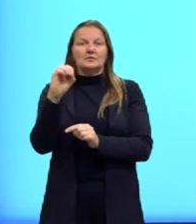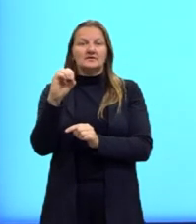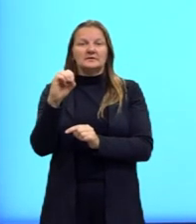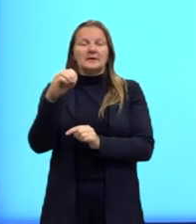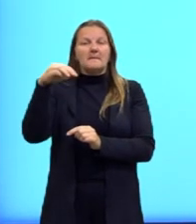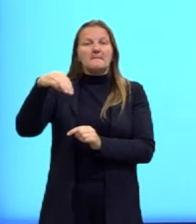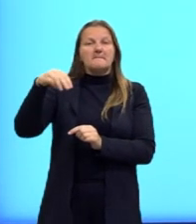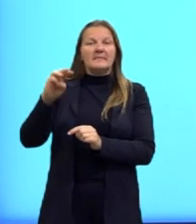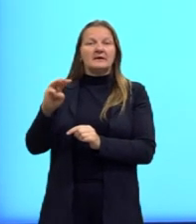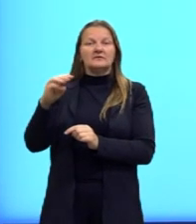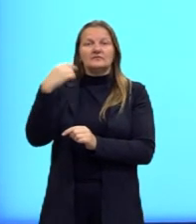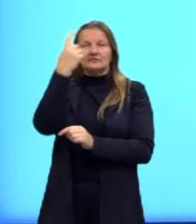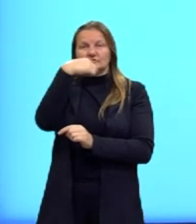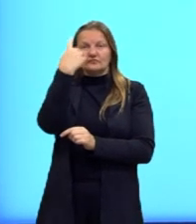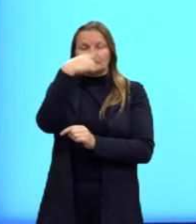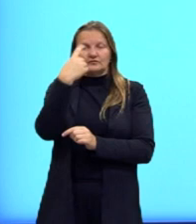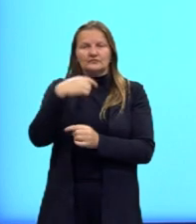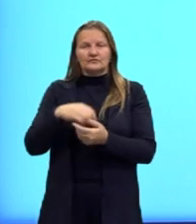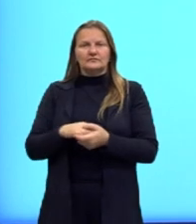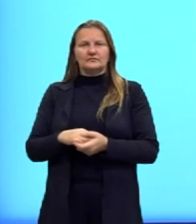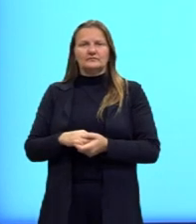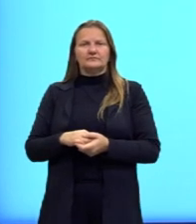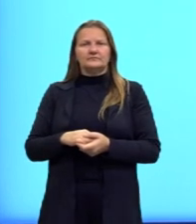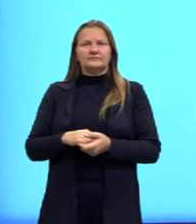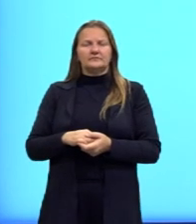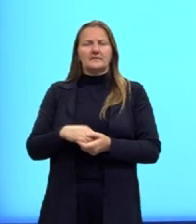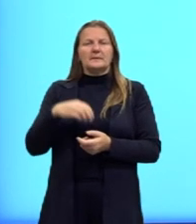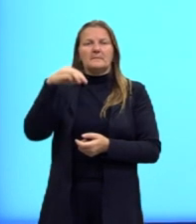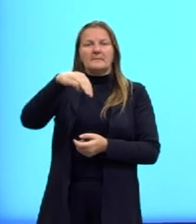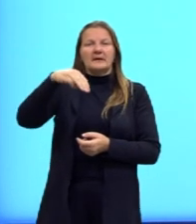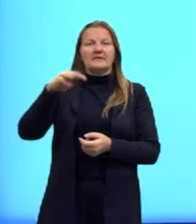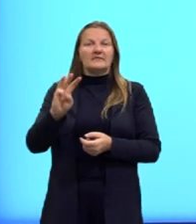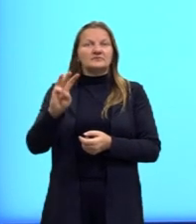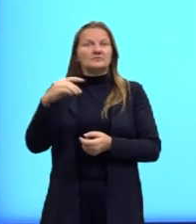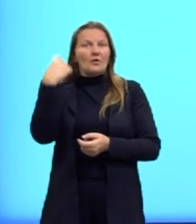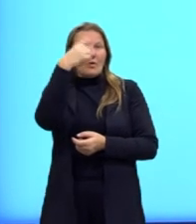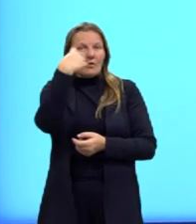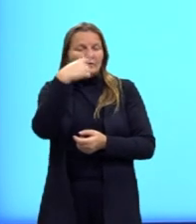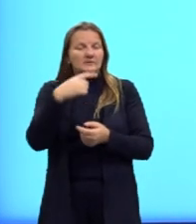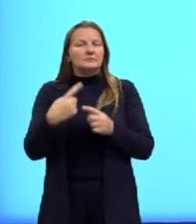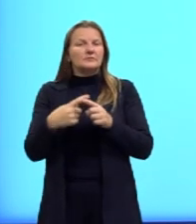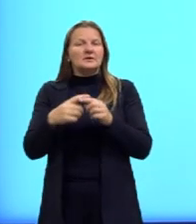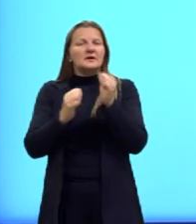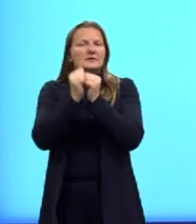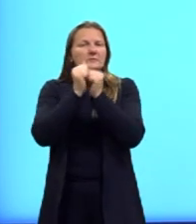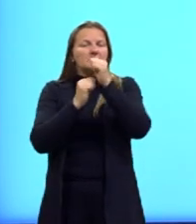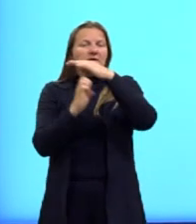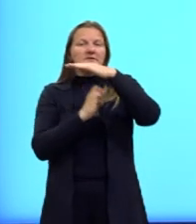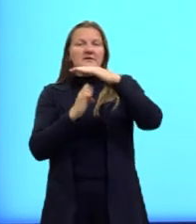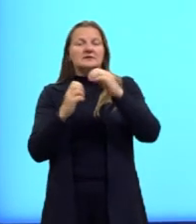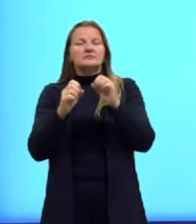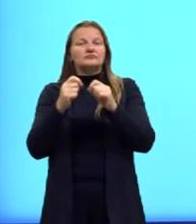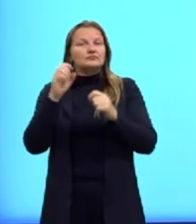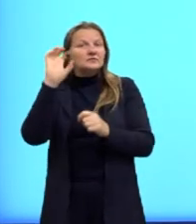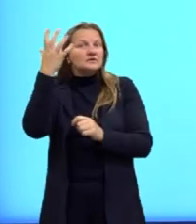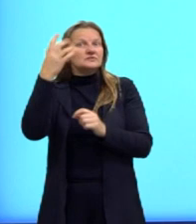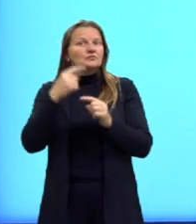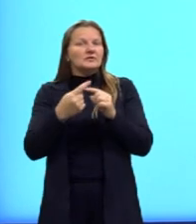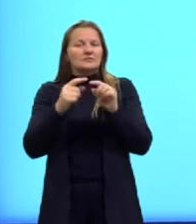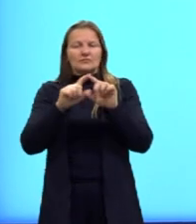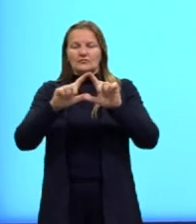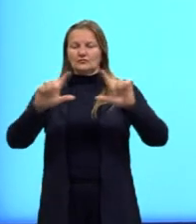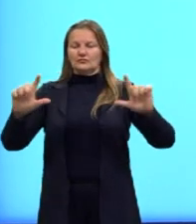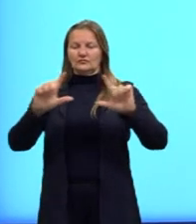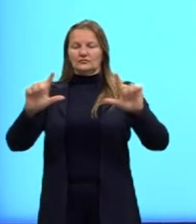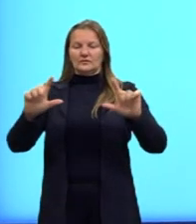megawatts hora de energia solar. E a empresa decide alterar, então, apenas a largura dos seus painéis, né? O